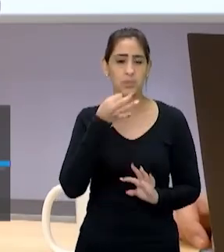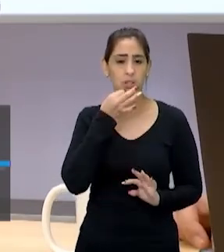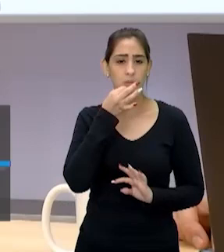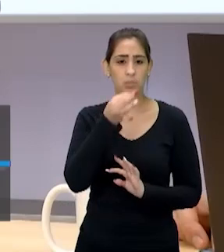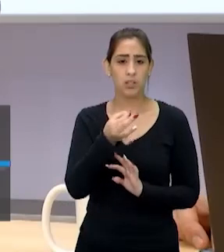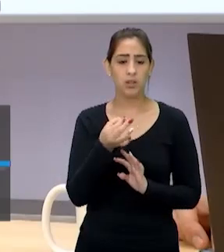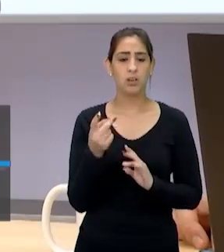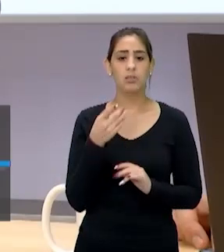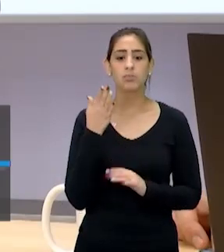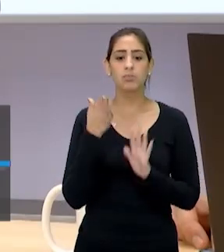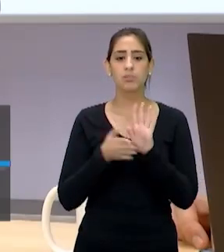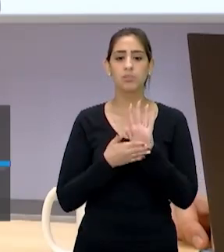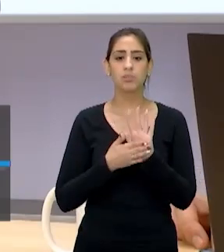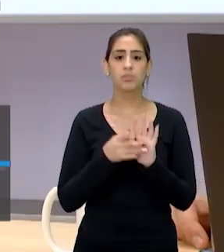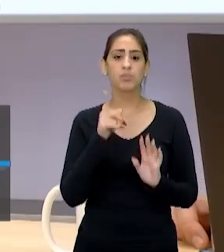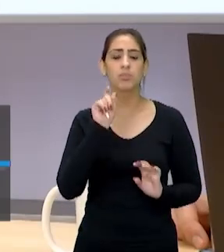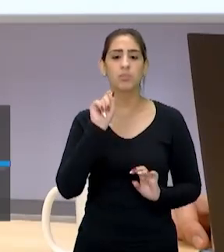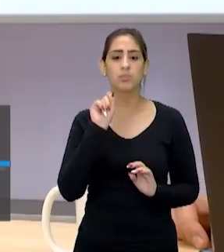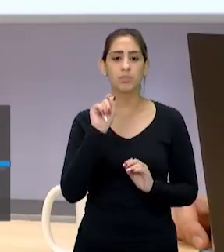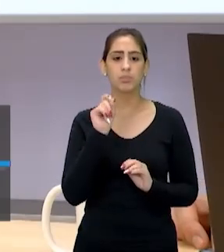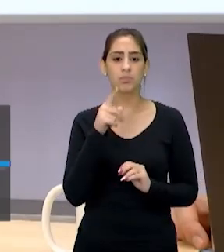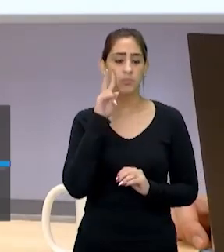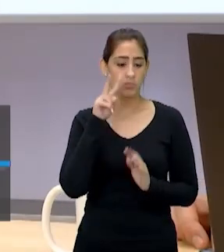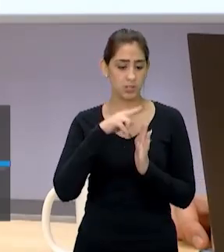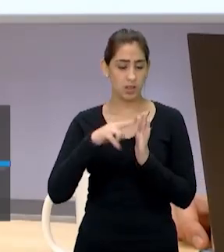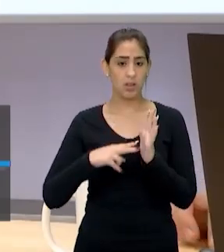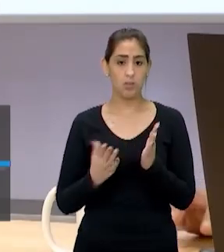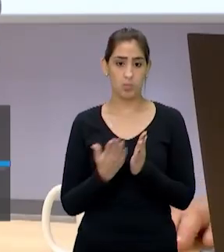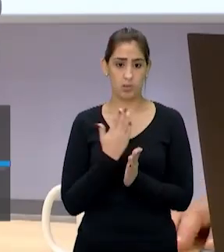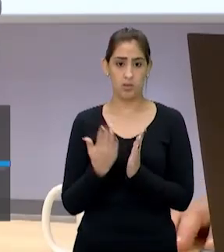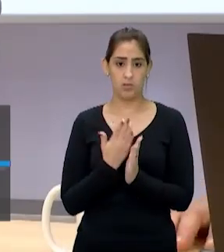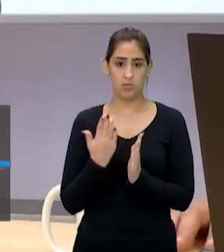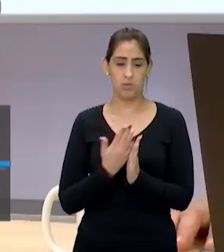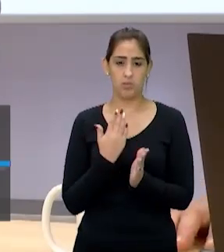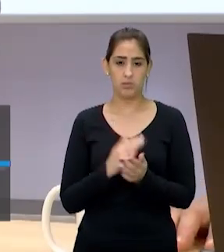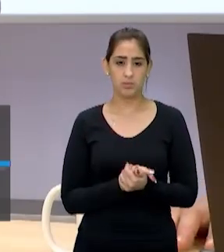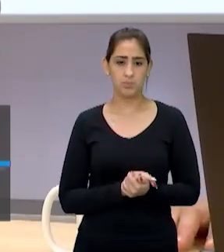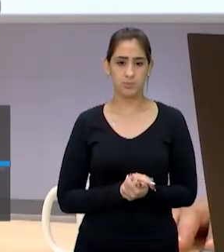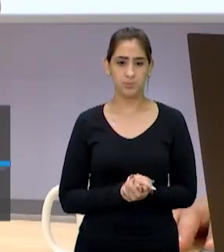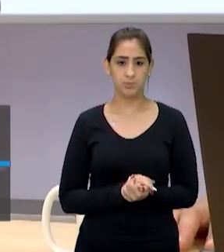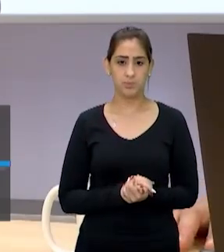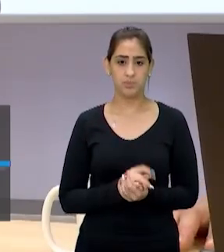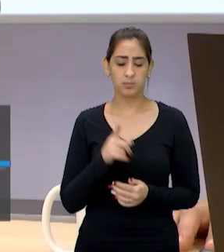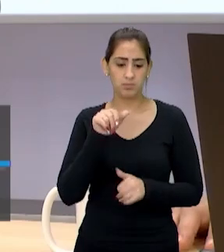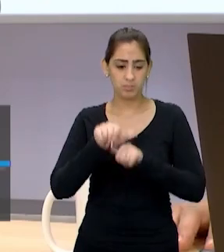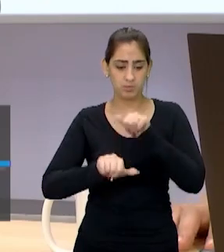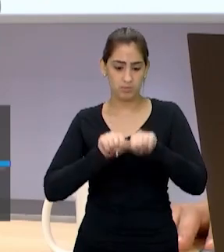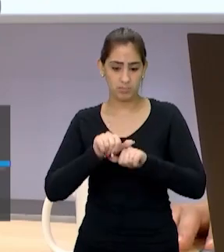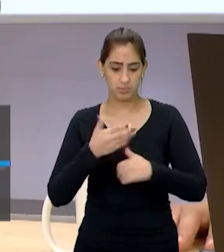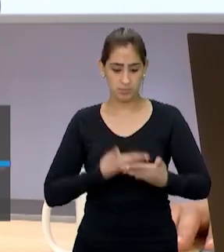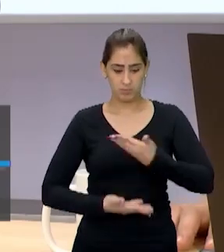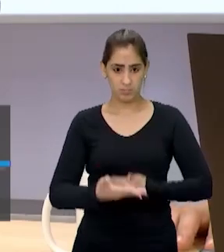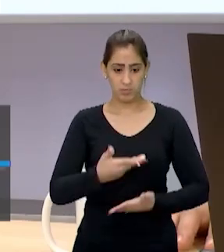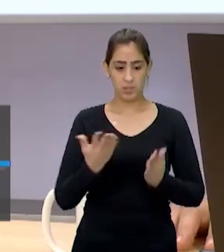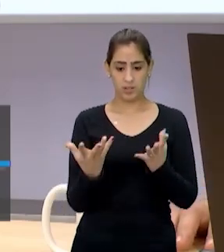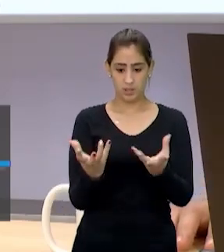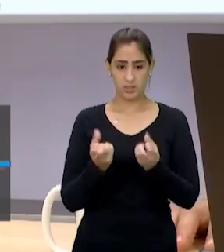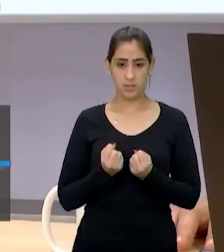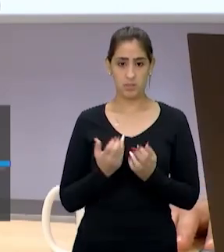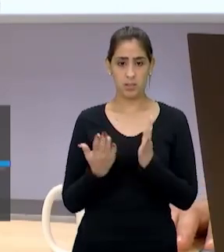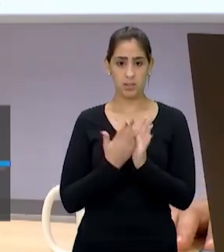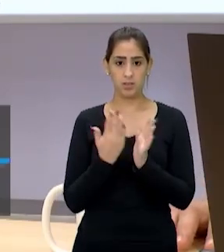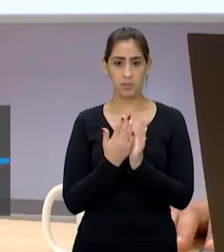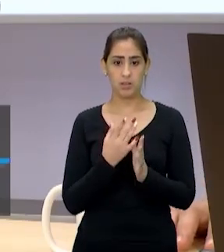proposta que eu achei bem interessante, que é a questão do vale livro, né? Então, ao invés de a escola receber livros,